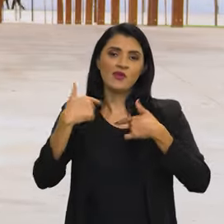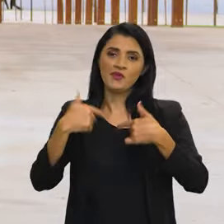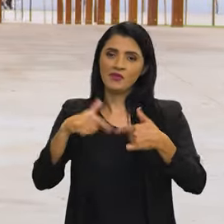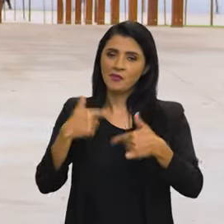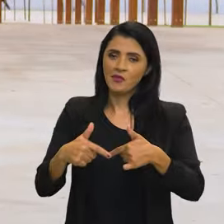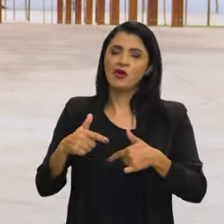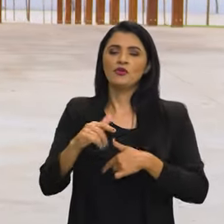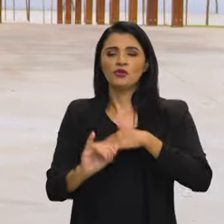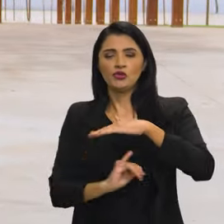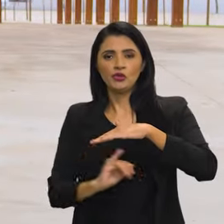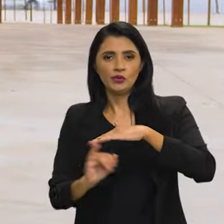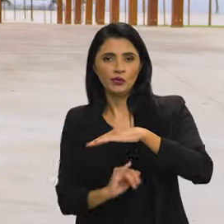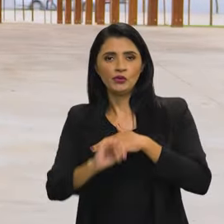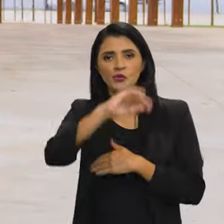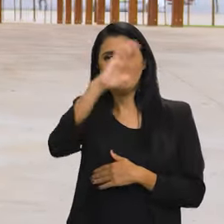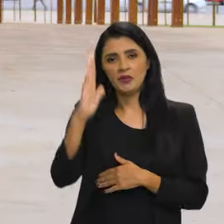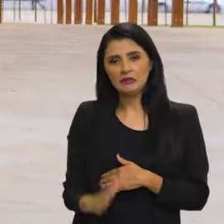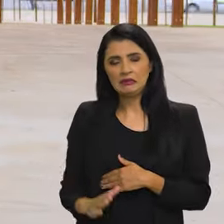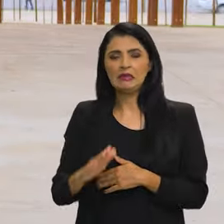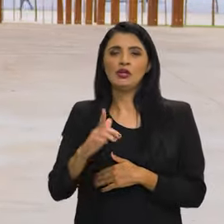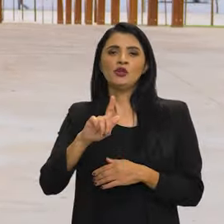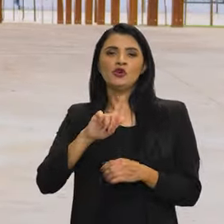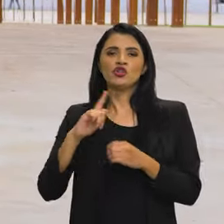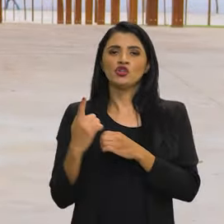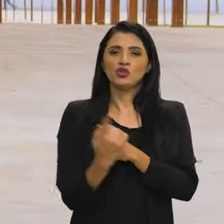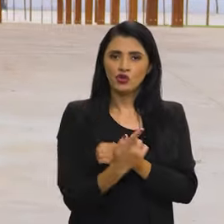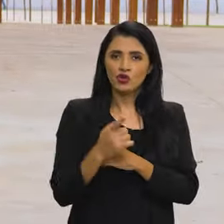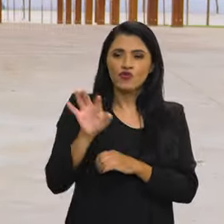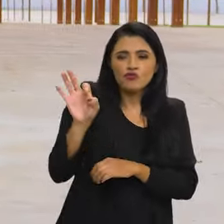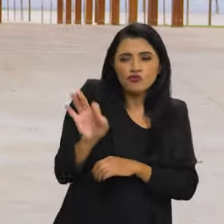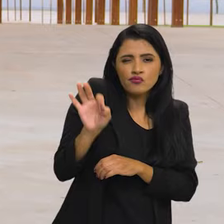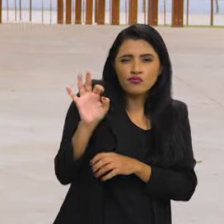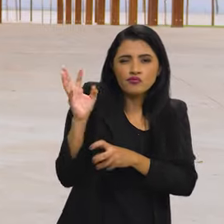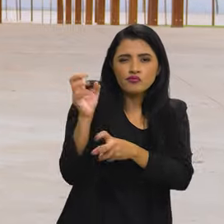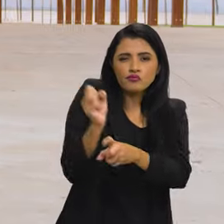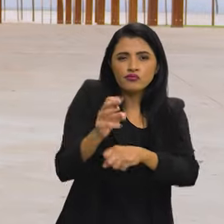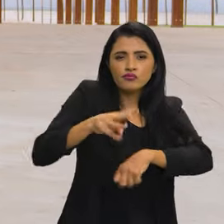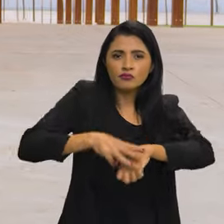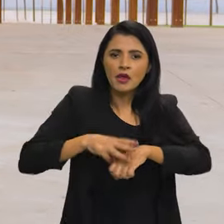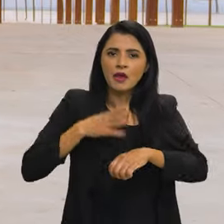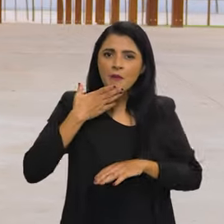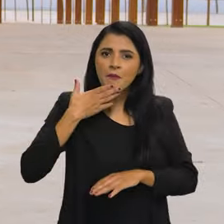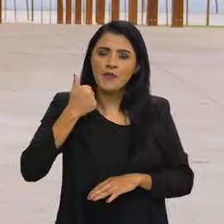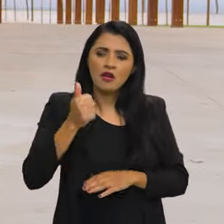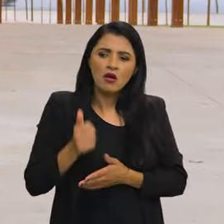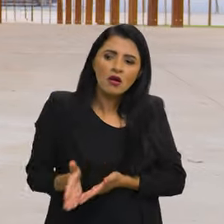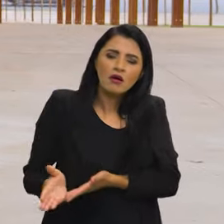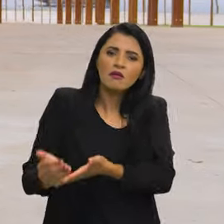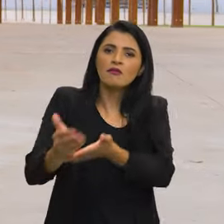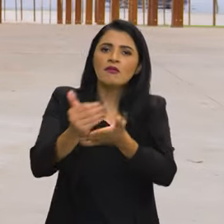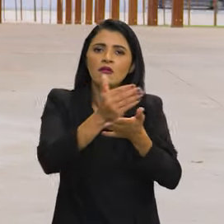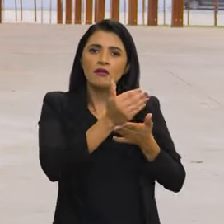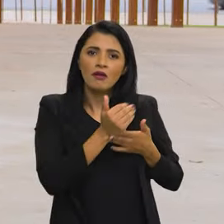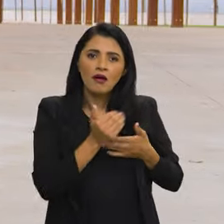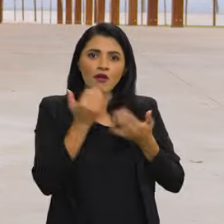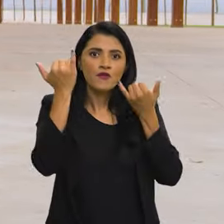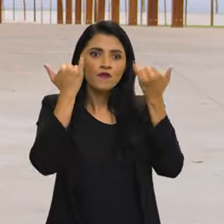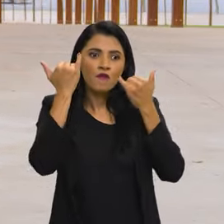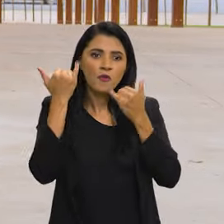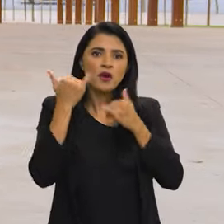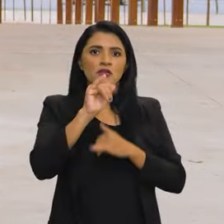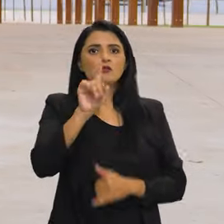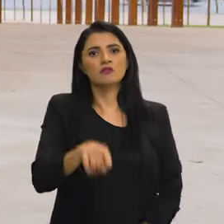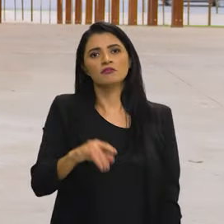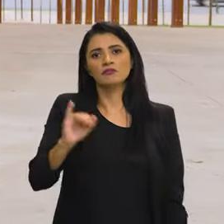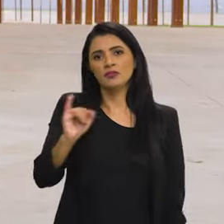o trabalho do Instituto Brasileiro de Geografia e Estatística, que, cada vez mais, aprimora a coleta e o fornecimento